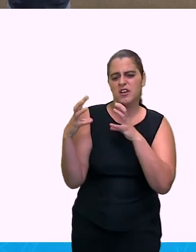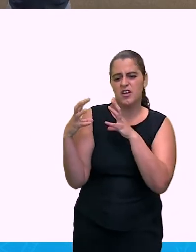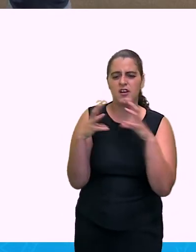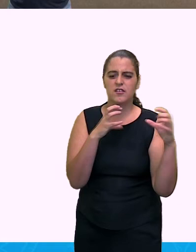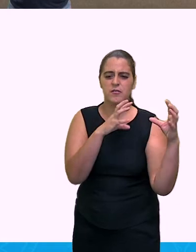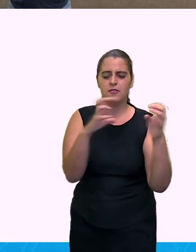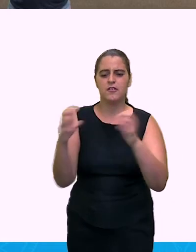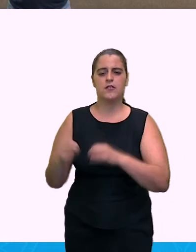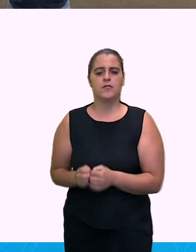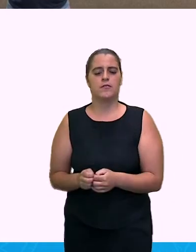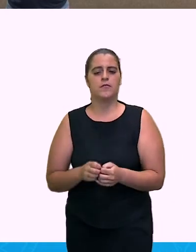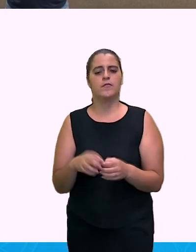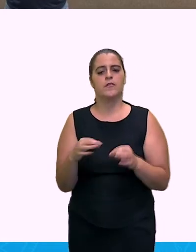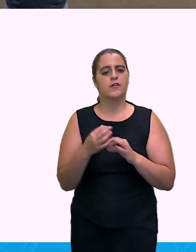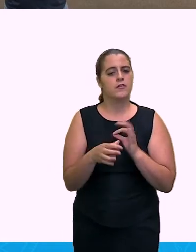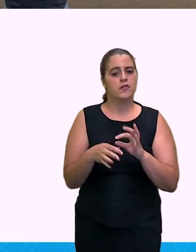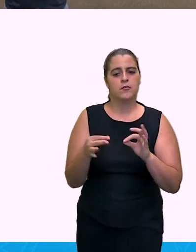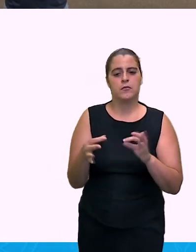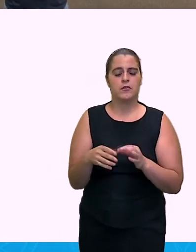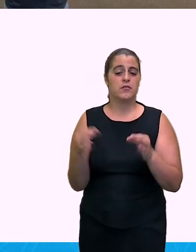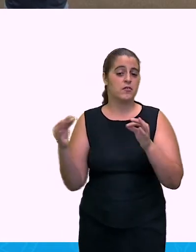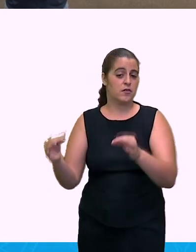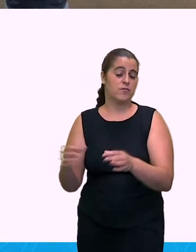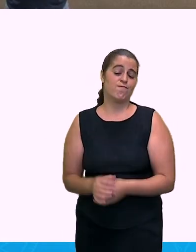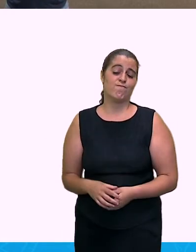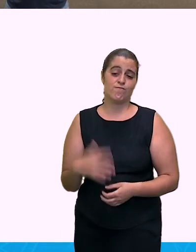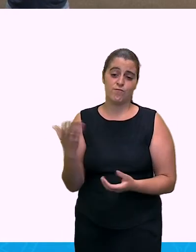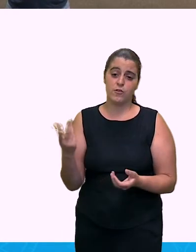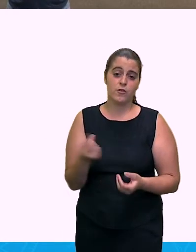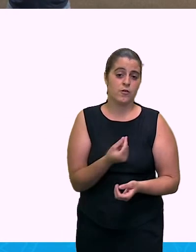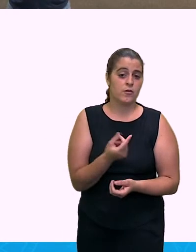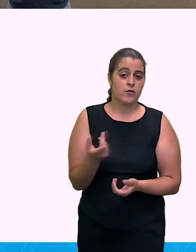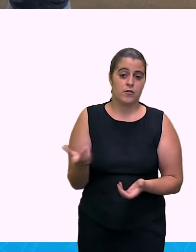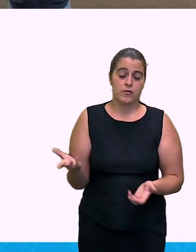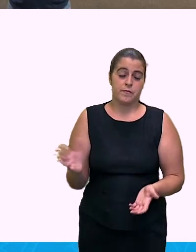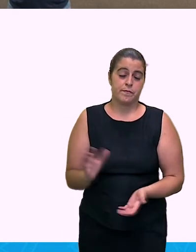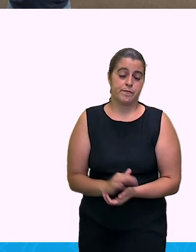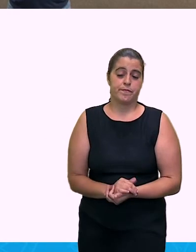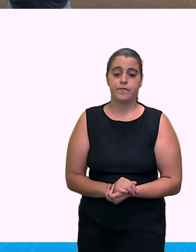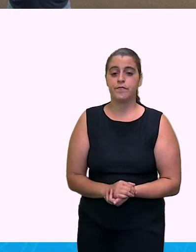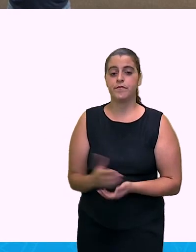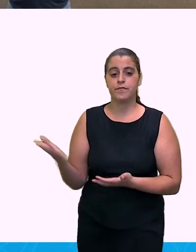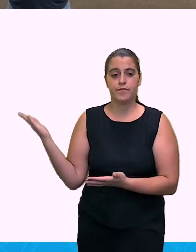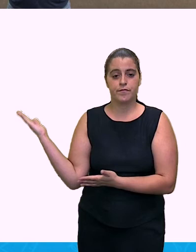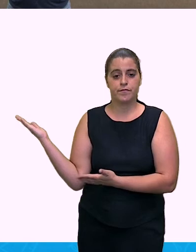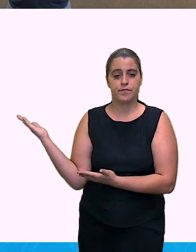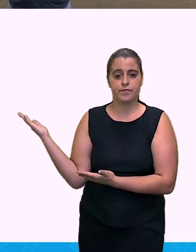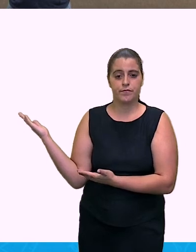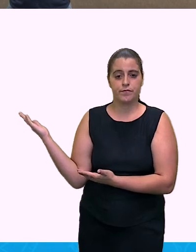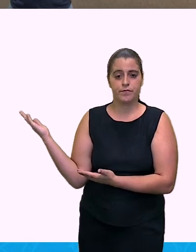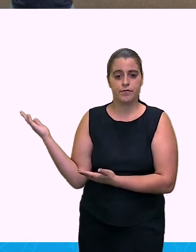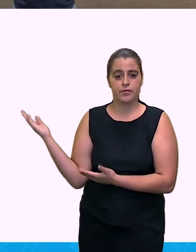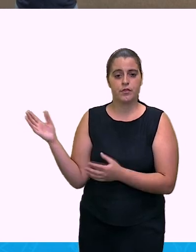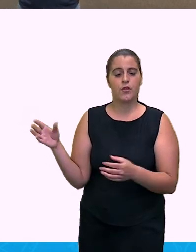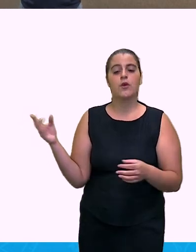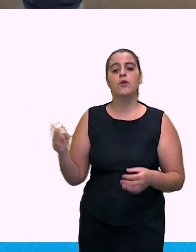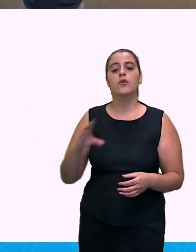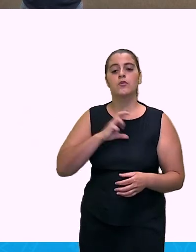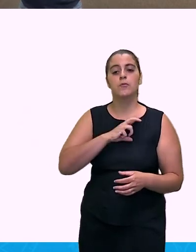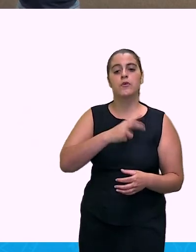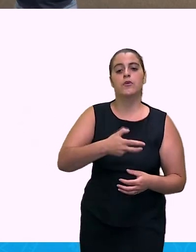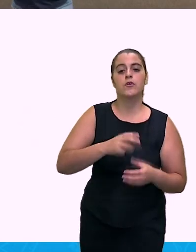Então, esses presentes aí saíram bem caro pra eles. Os portugueses, quando